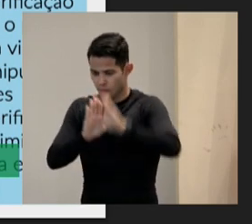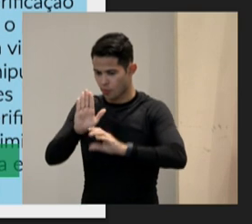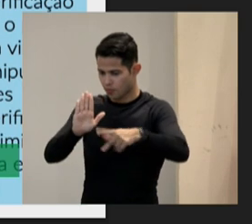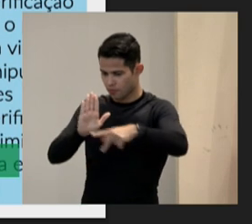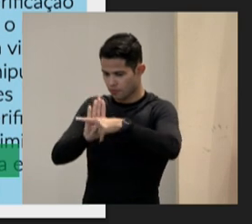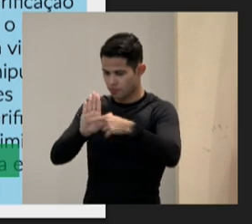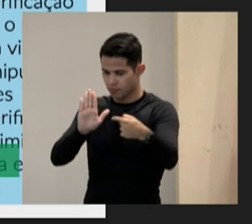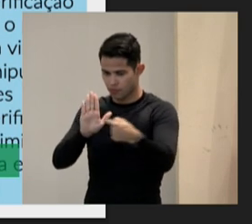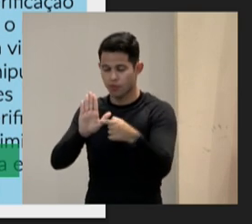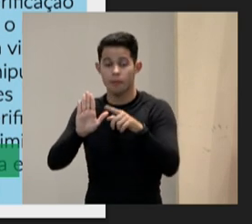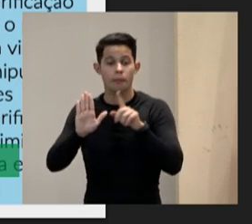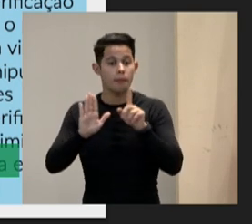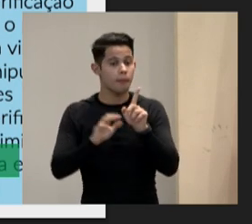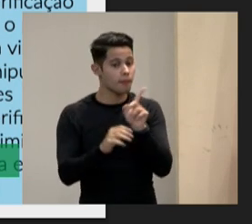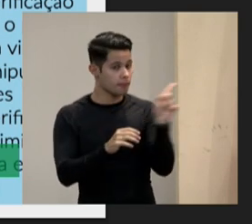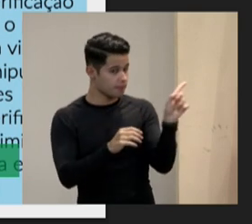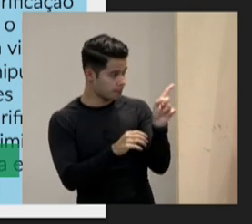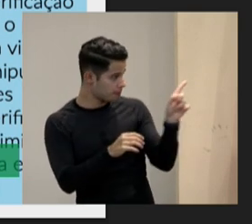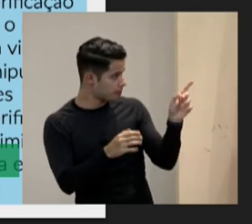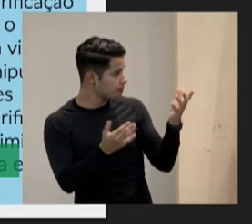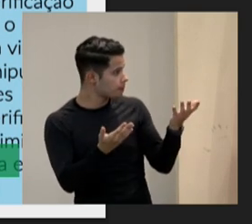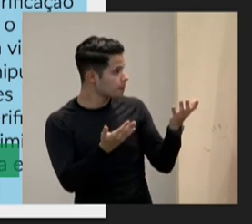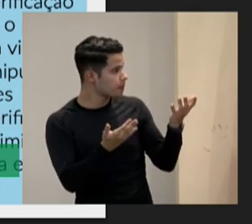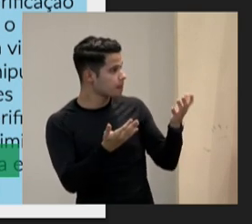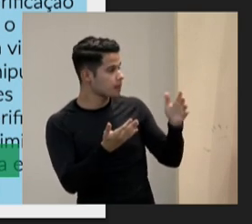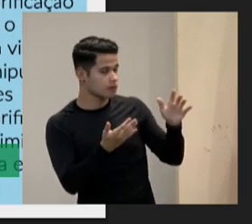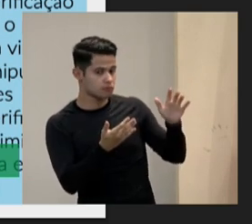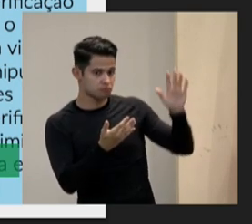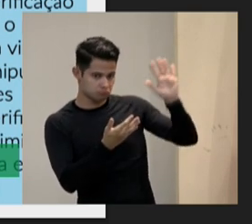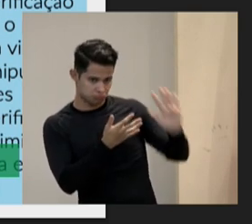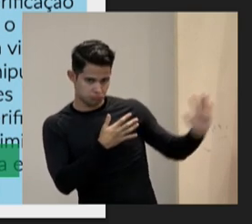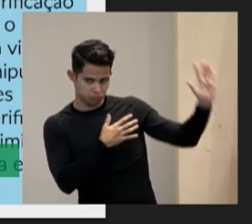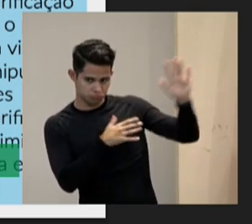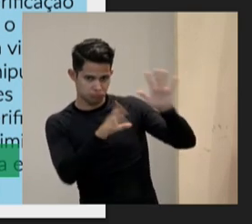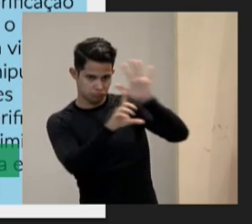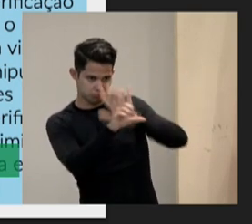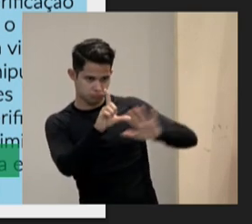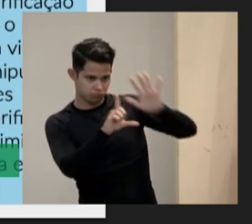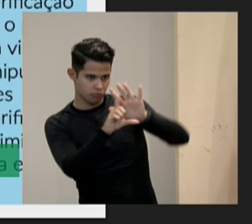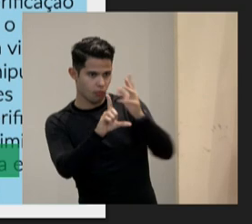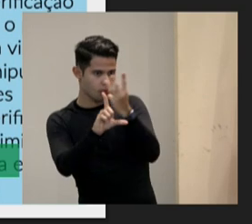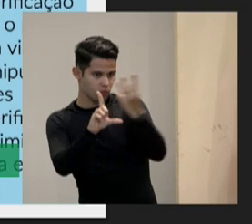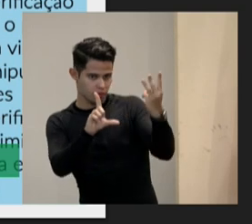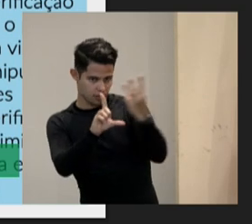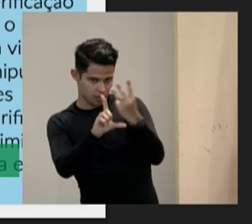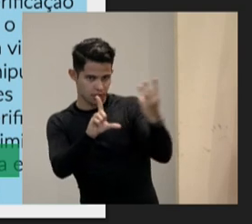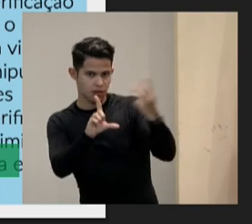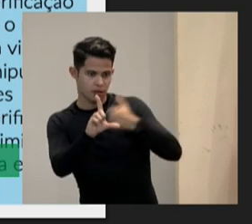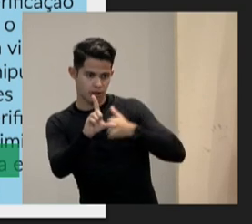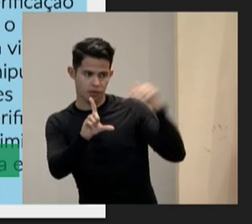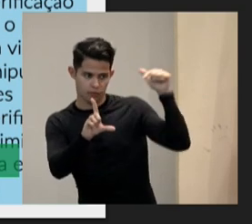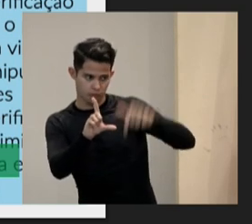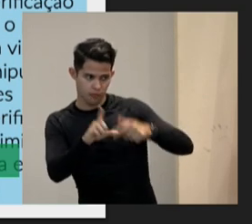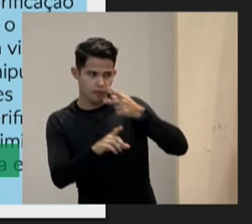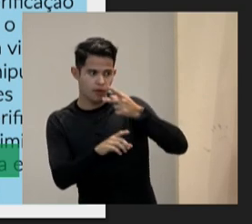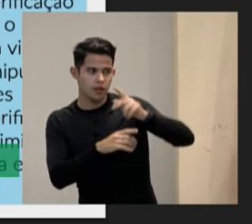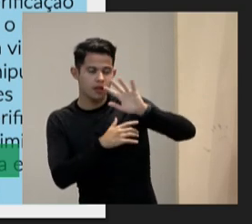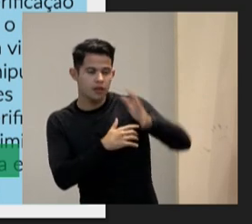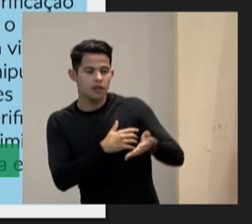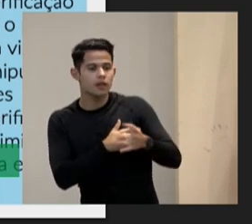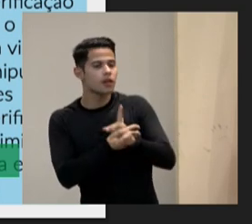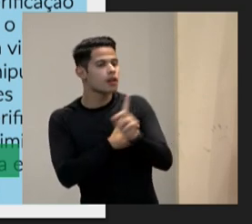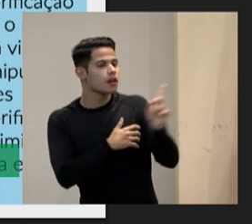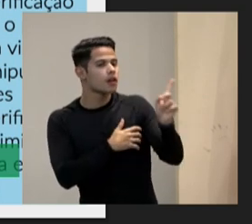funciona aqui não dá para ler mas já falei está nessa revista que eu falei quem queira entrar aí ve isto que